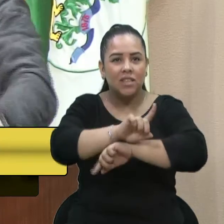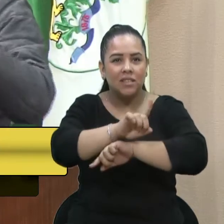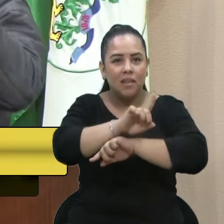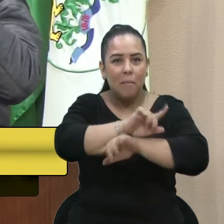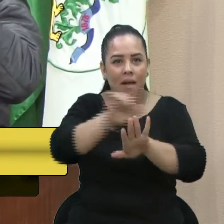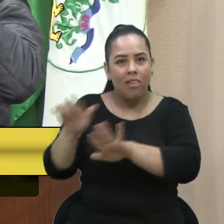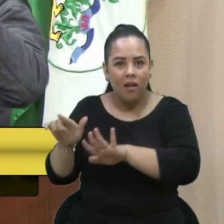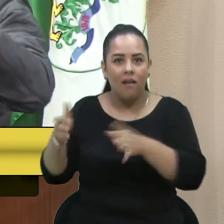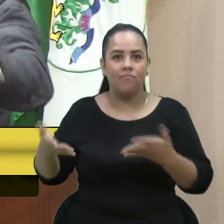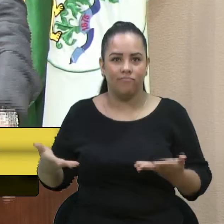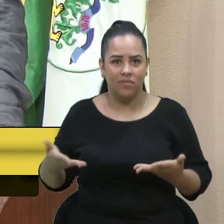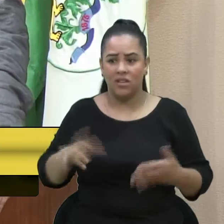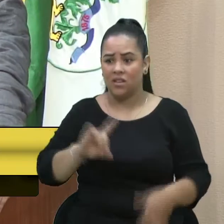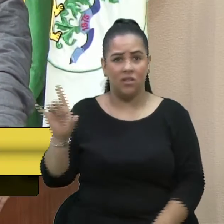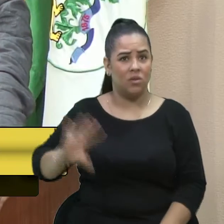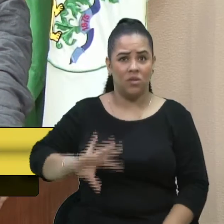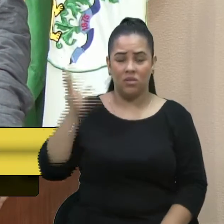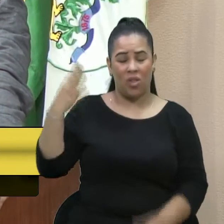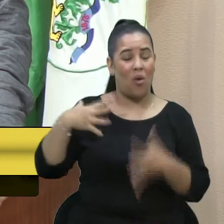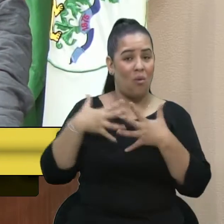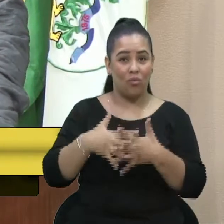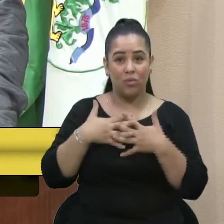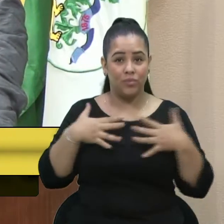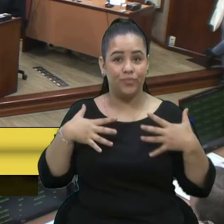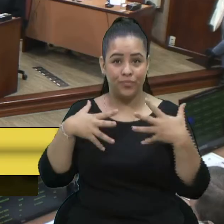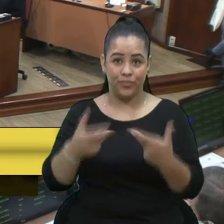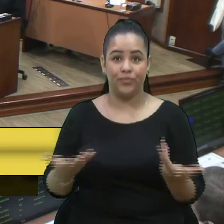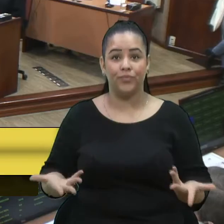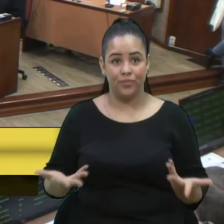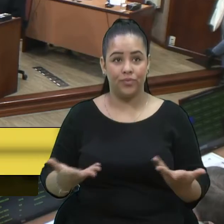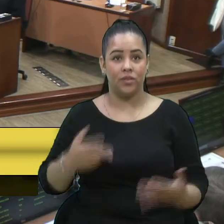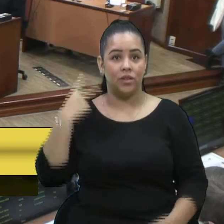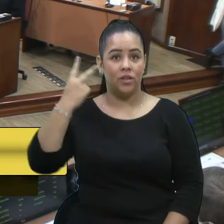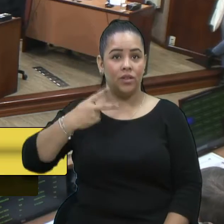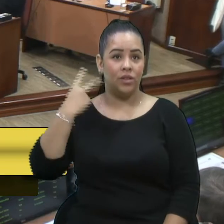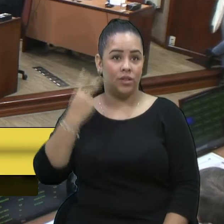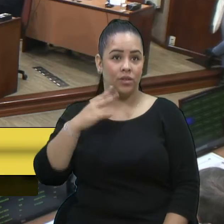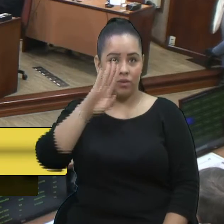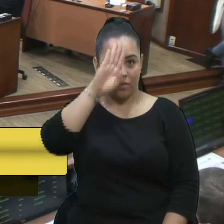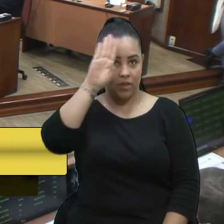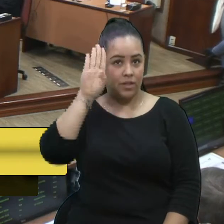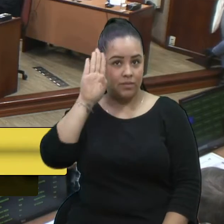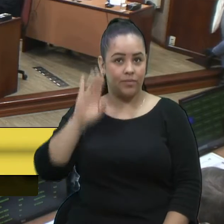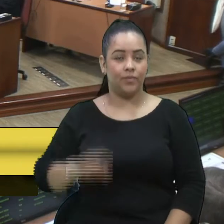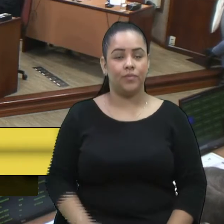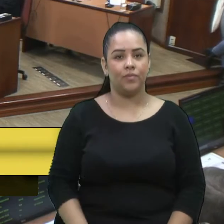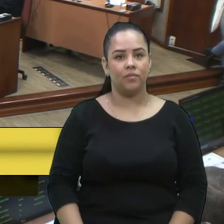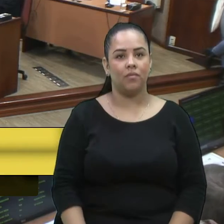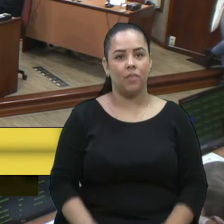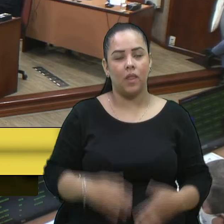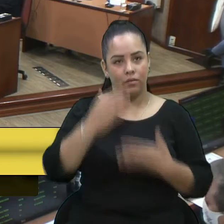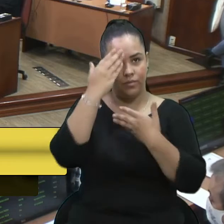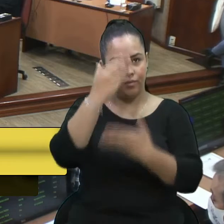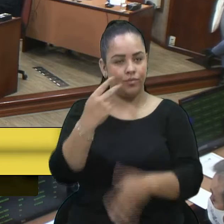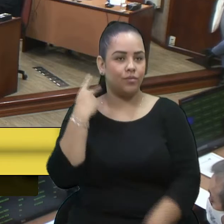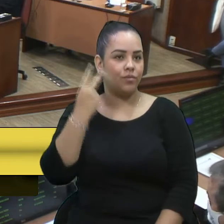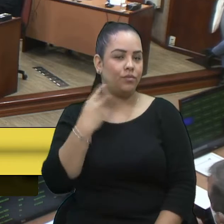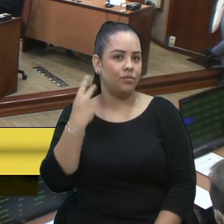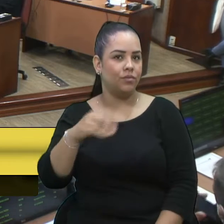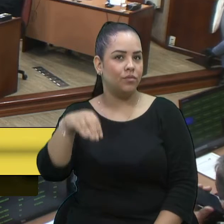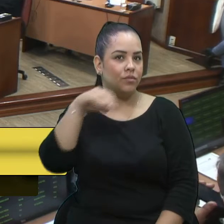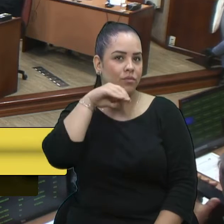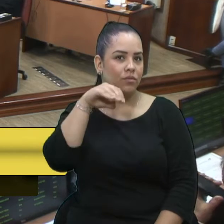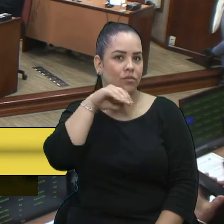ocorreu esse estardalhaço todo. Vereador Bressan. Obrigado, vereador Bortola. Acho que aqui a gente tem que